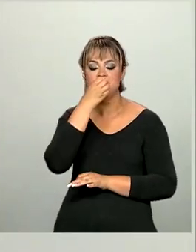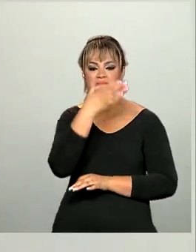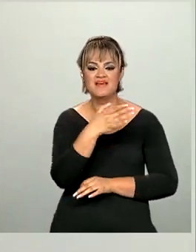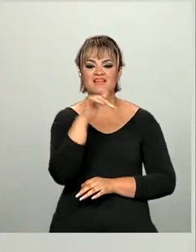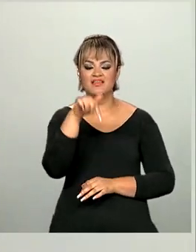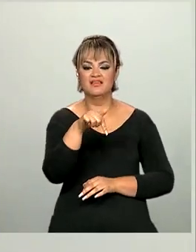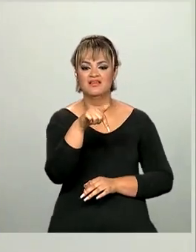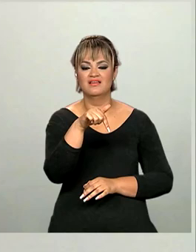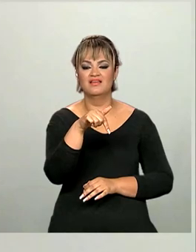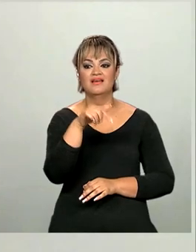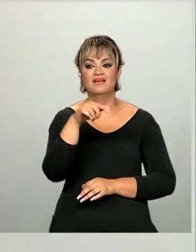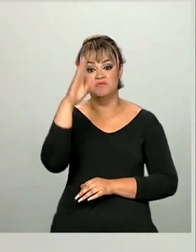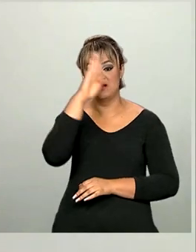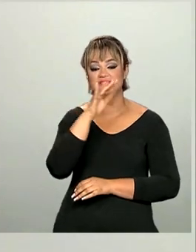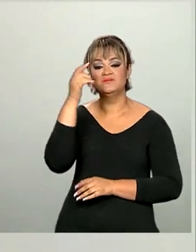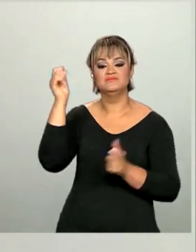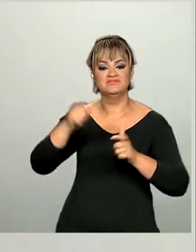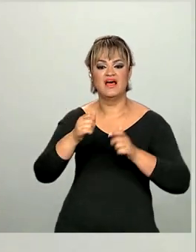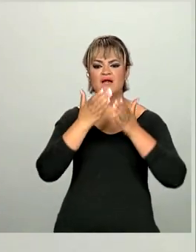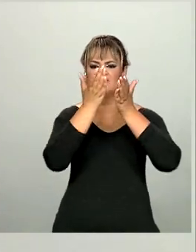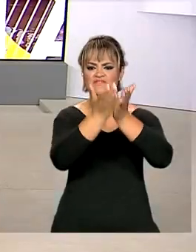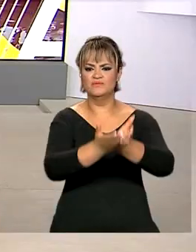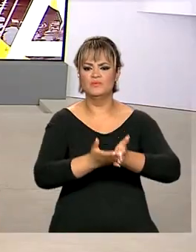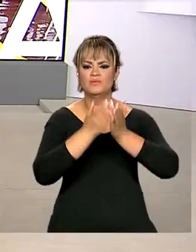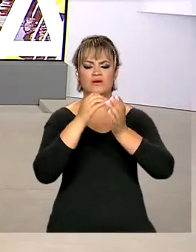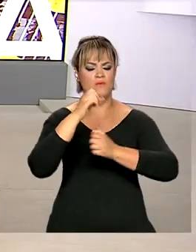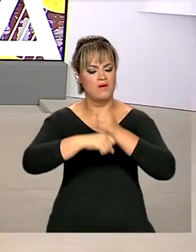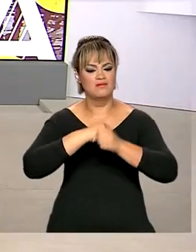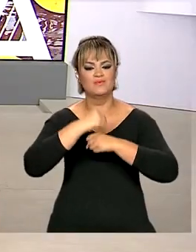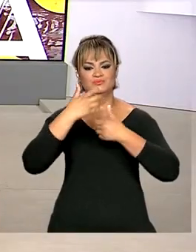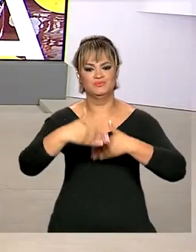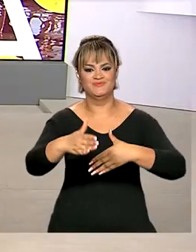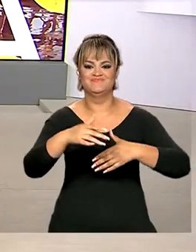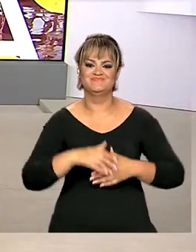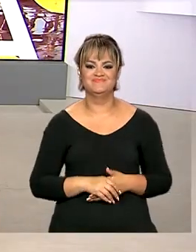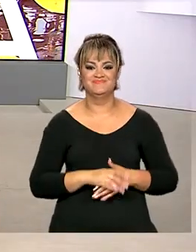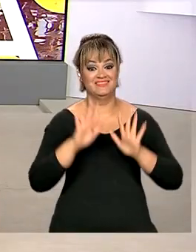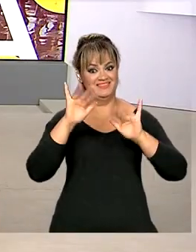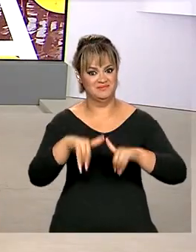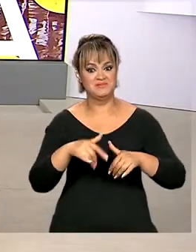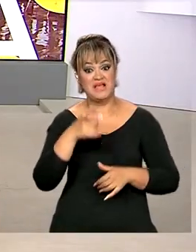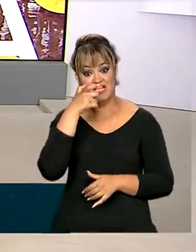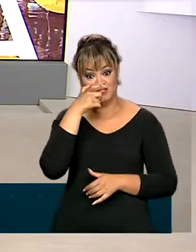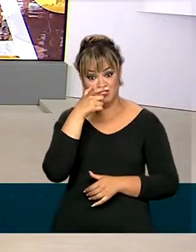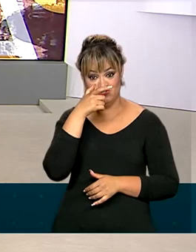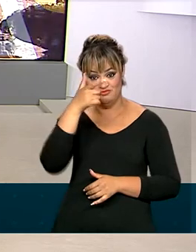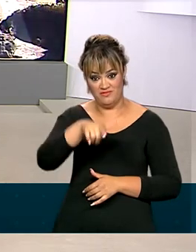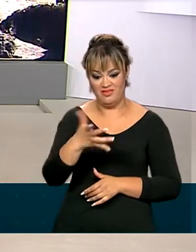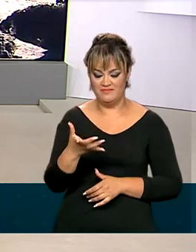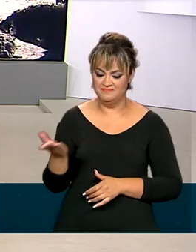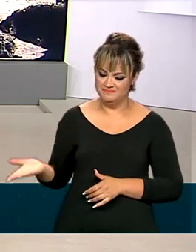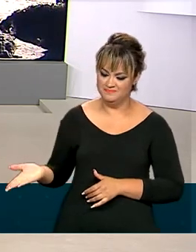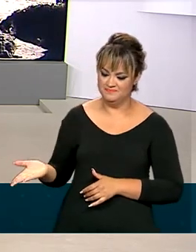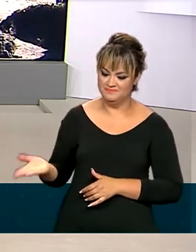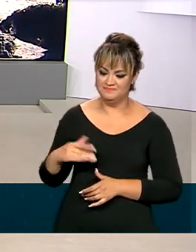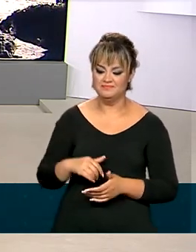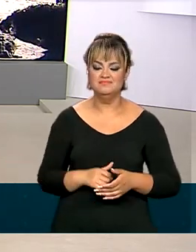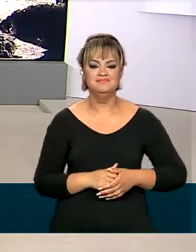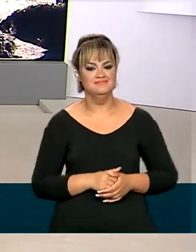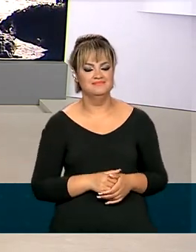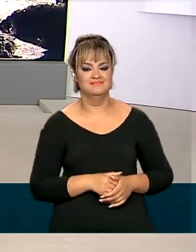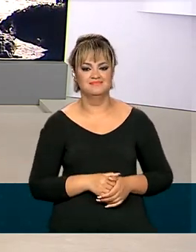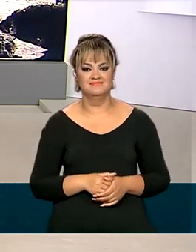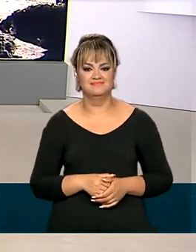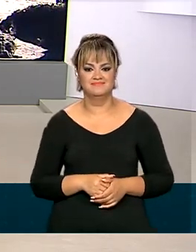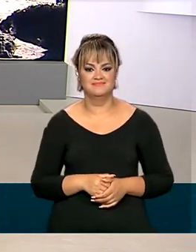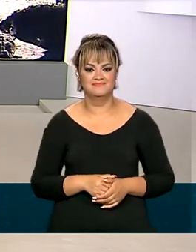país, navios de cruzeiro o ano todo. A gente fica por aqui para rever as reportagens, acesse as redes sociais